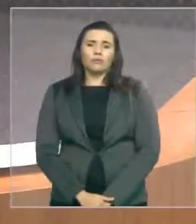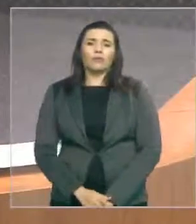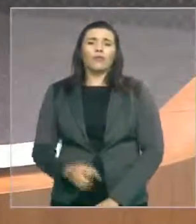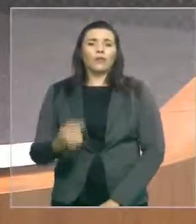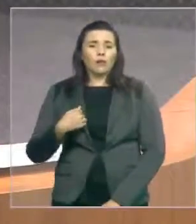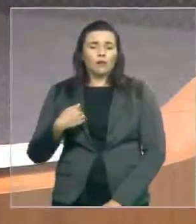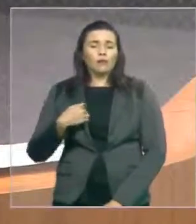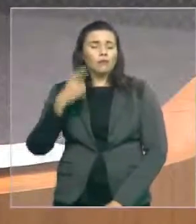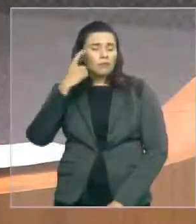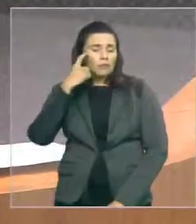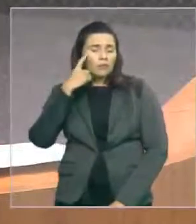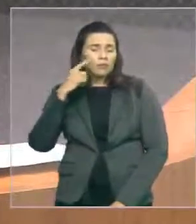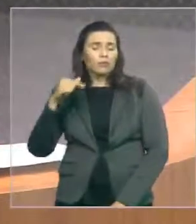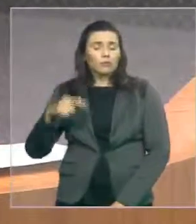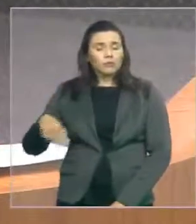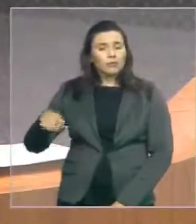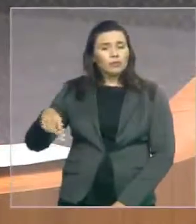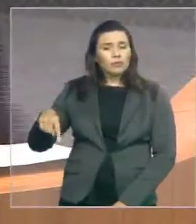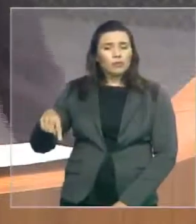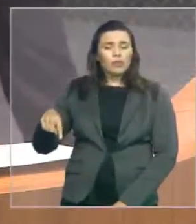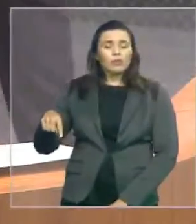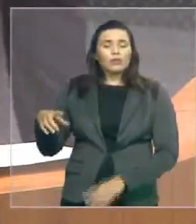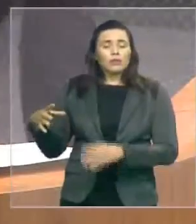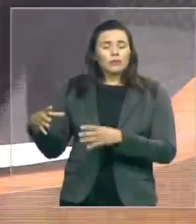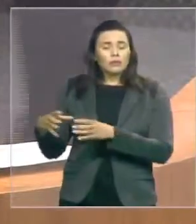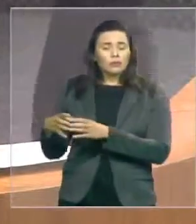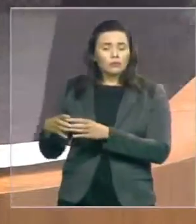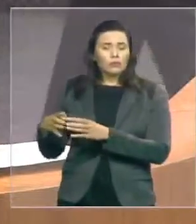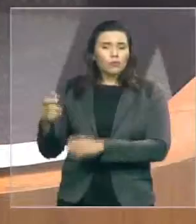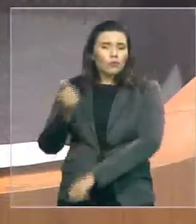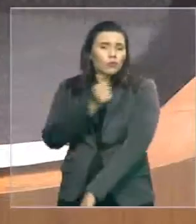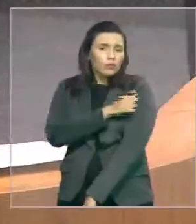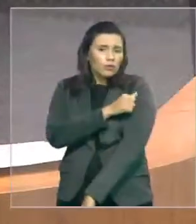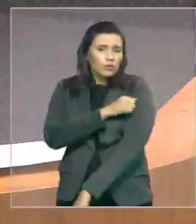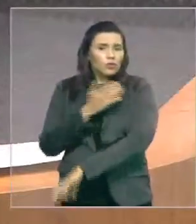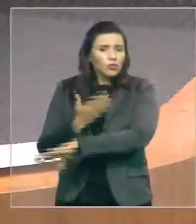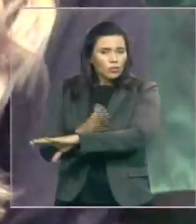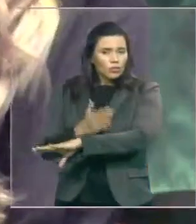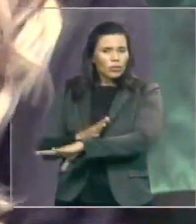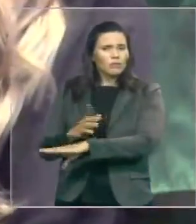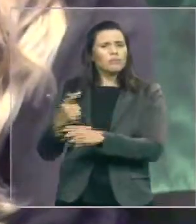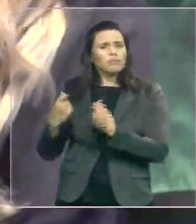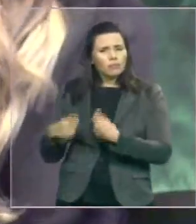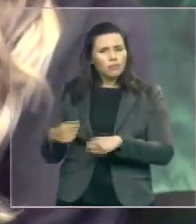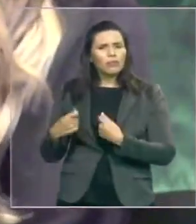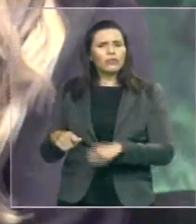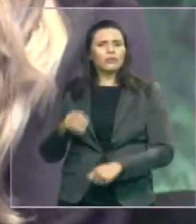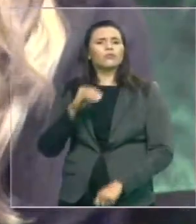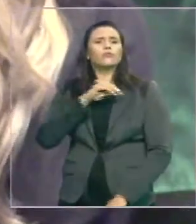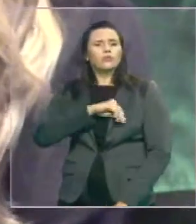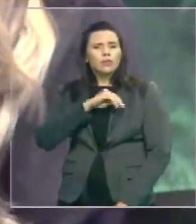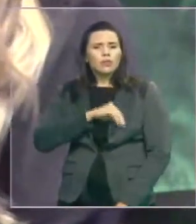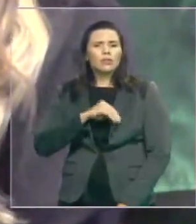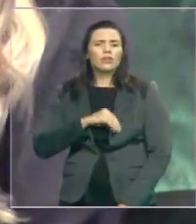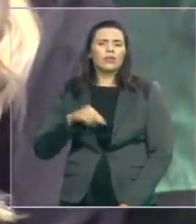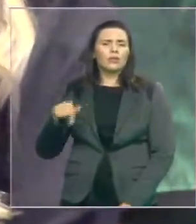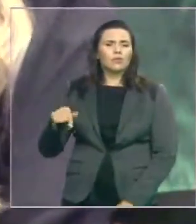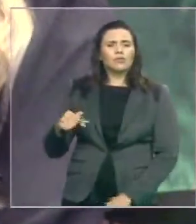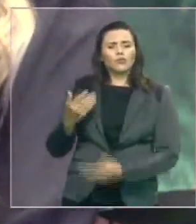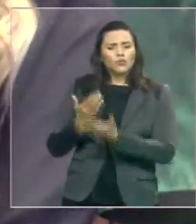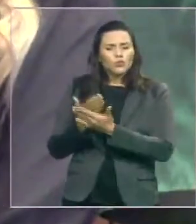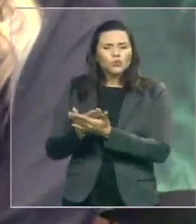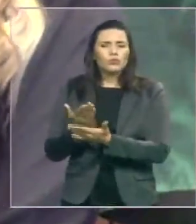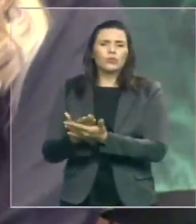desses recursos para se manterem, para se locomoverem, para manterem seus estudos com dignidade,